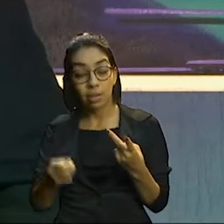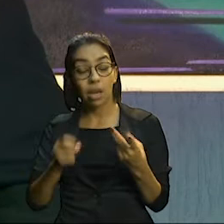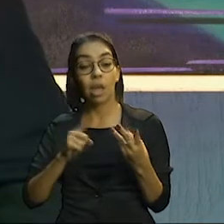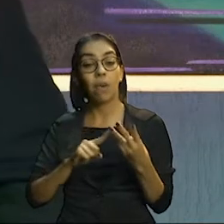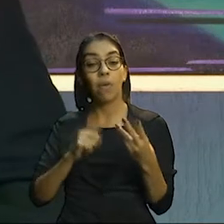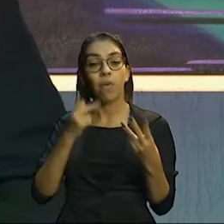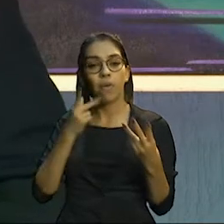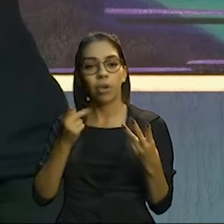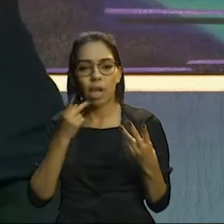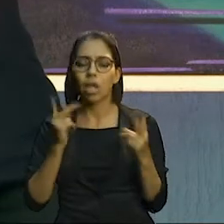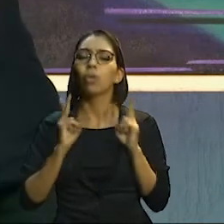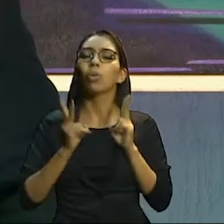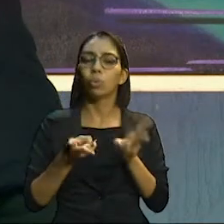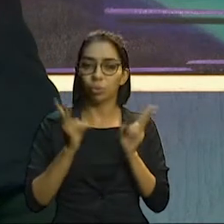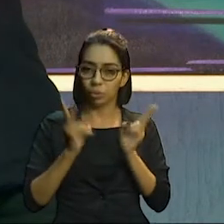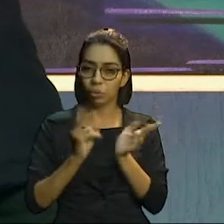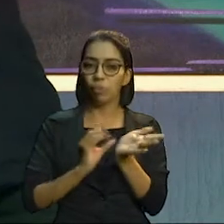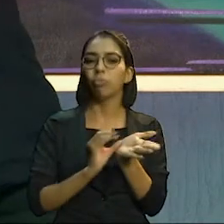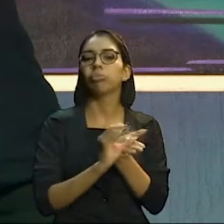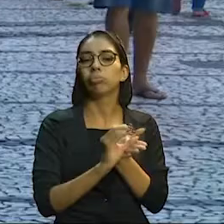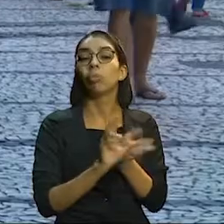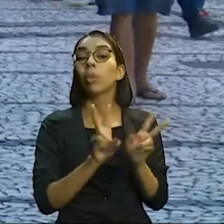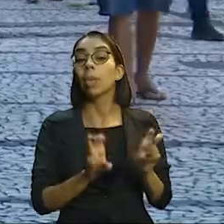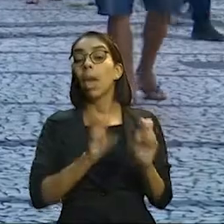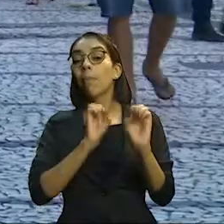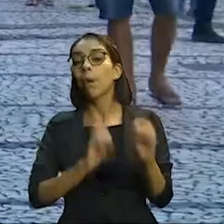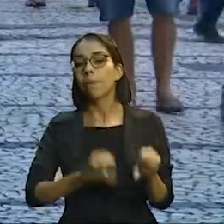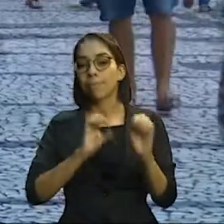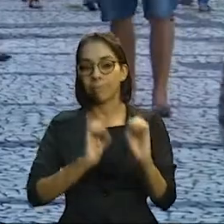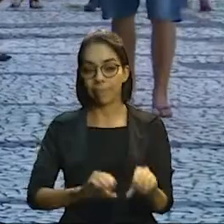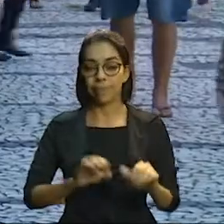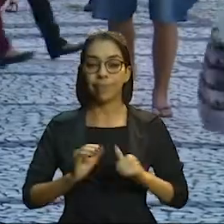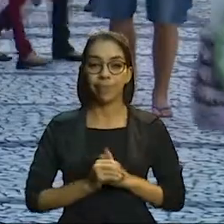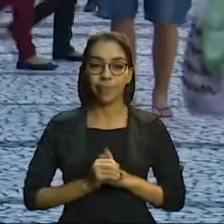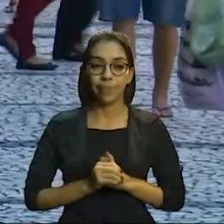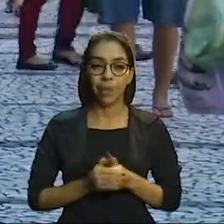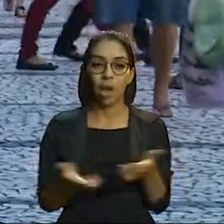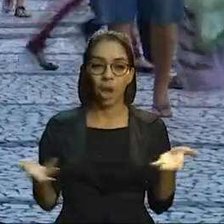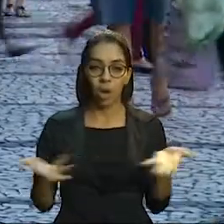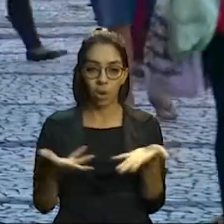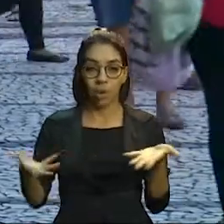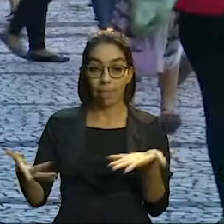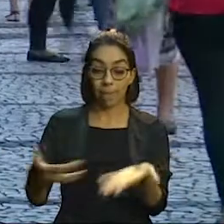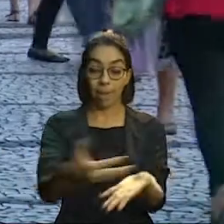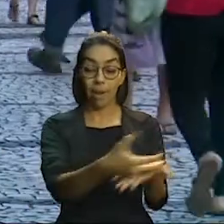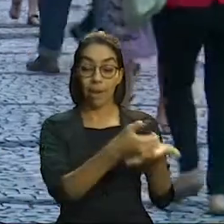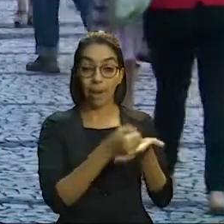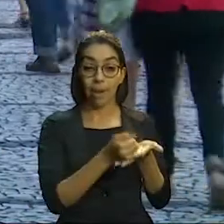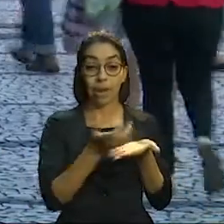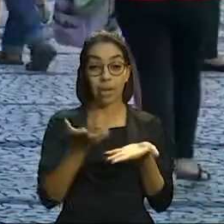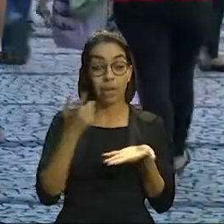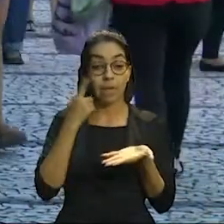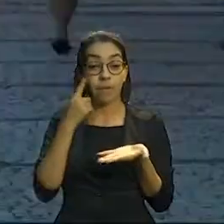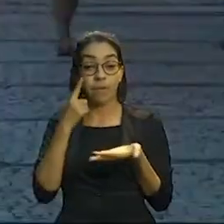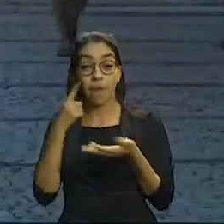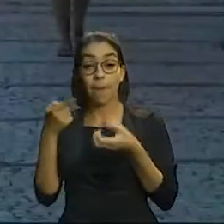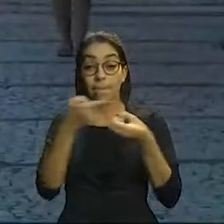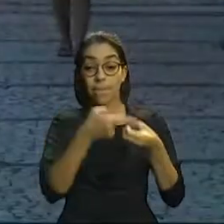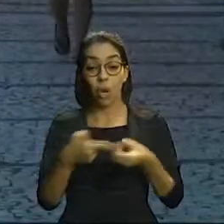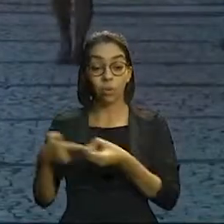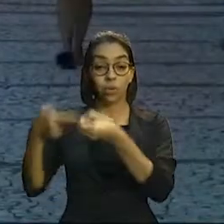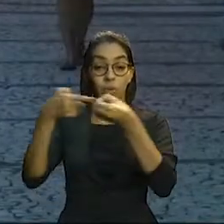mantiveram os investimentos em educação. O levantamento Multicidades Finanças dos Municípios do Brasil,